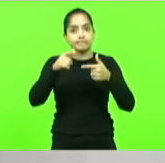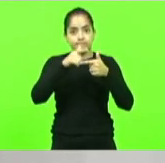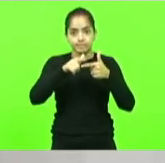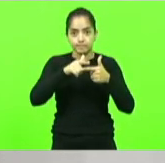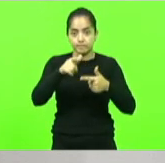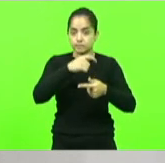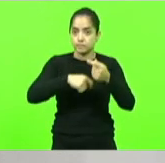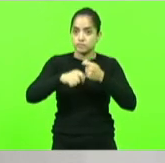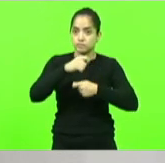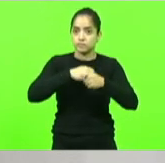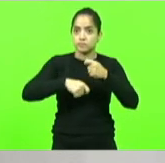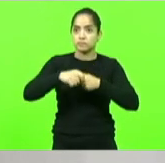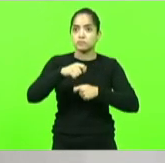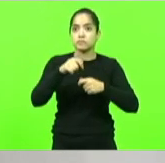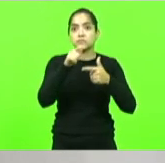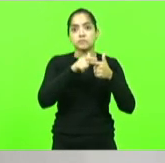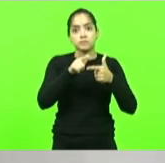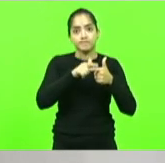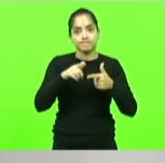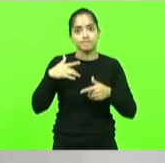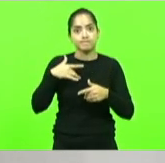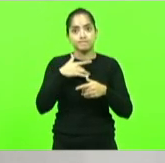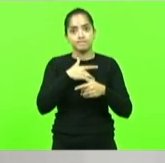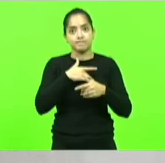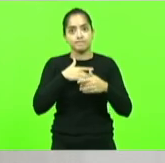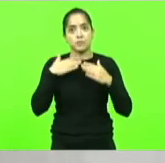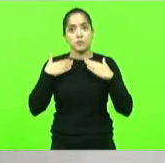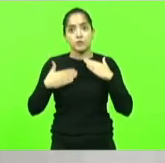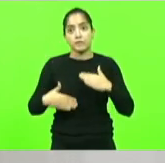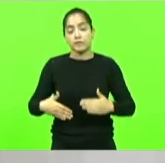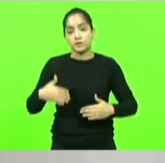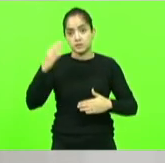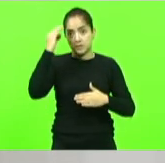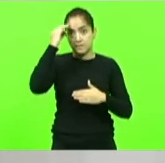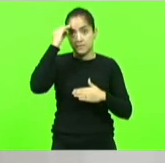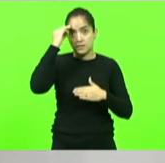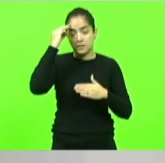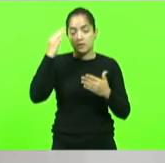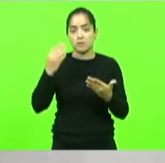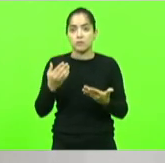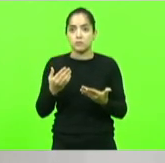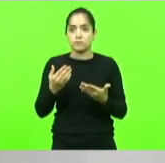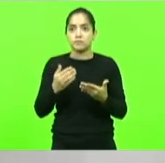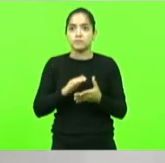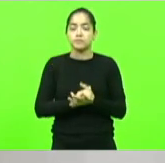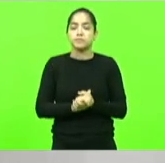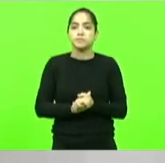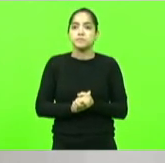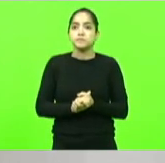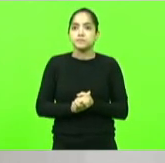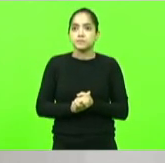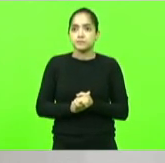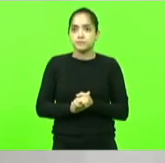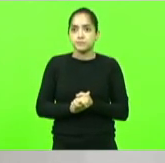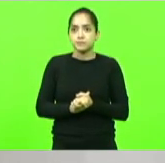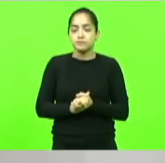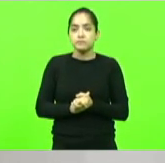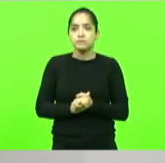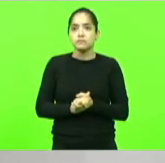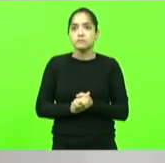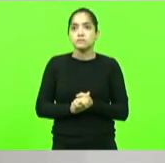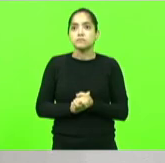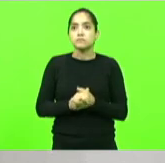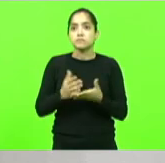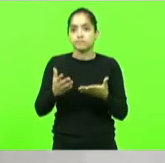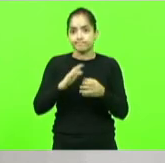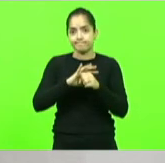exacerbação de problemas da saúde física e mental das pessoas direta ou indiretamente associados à